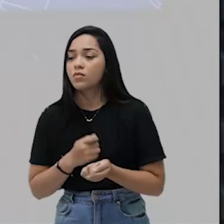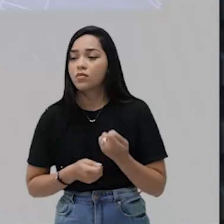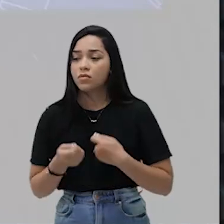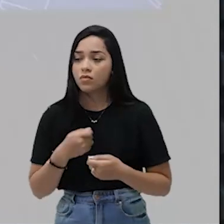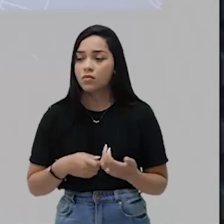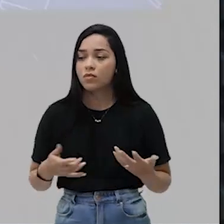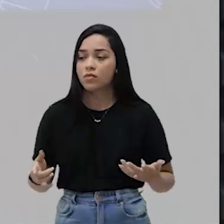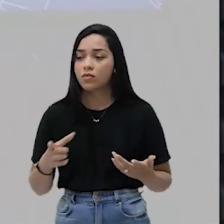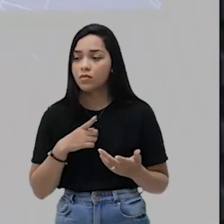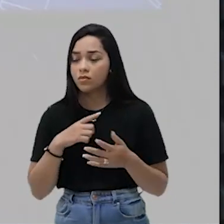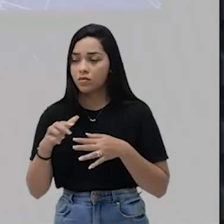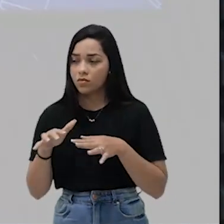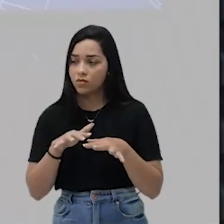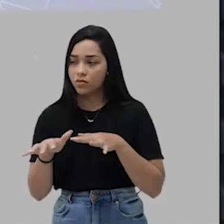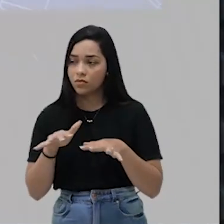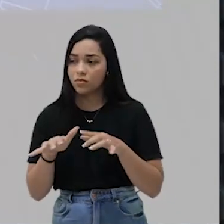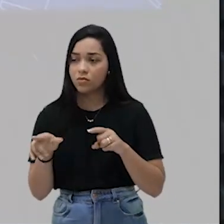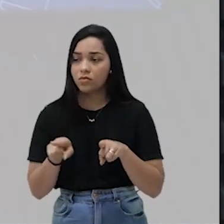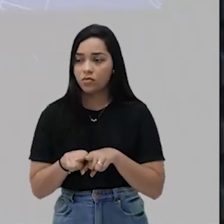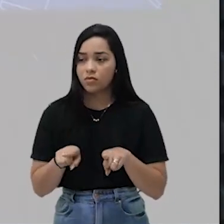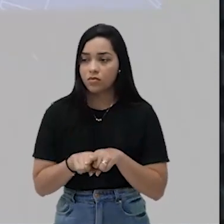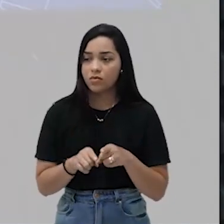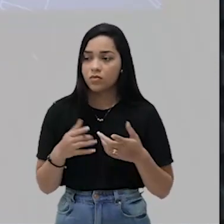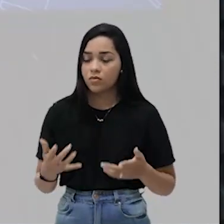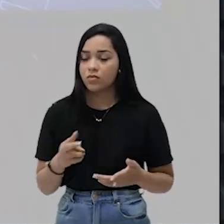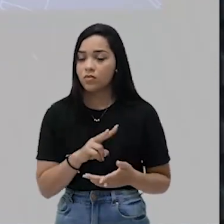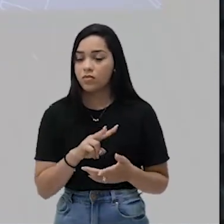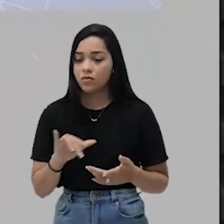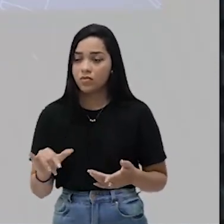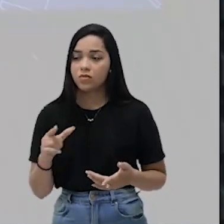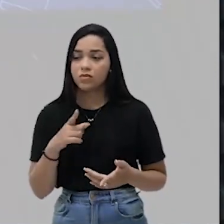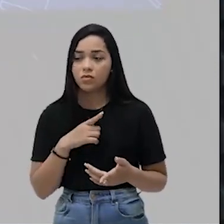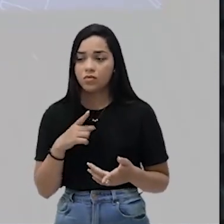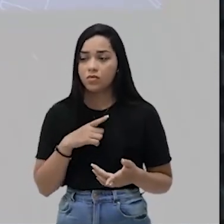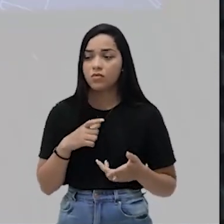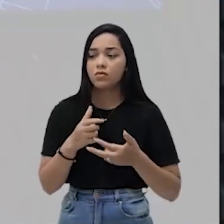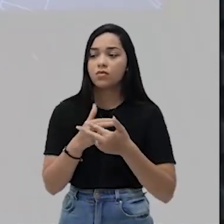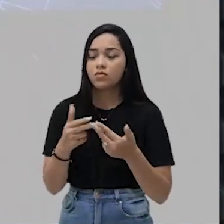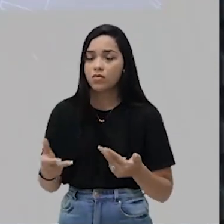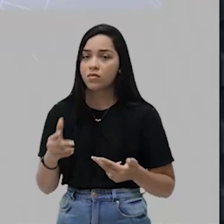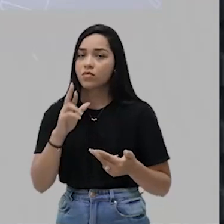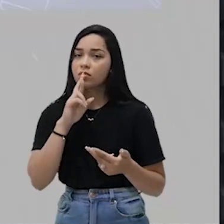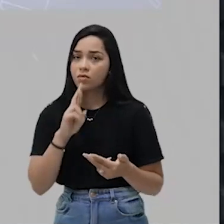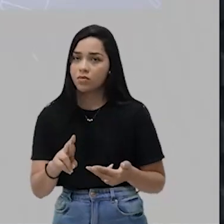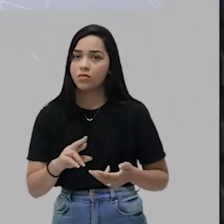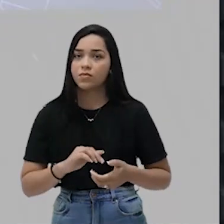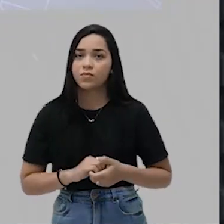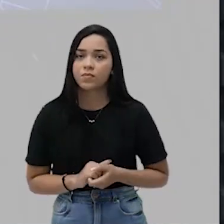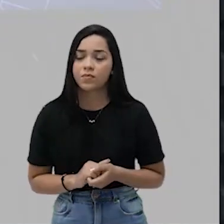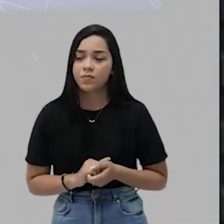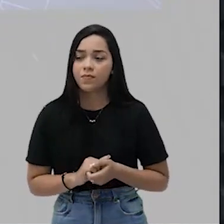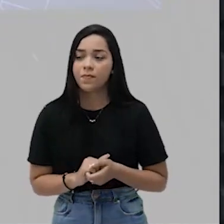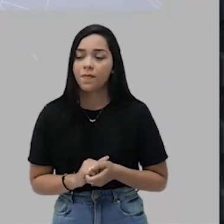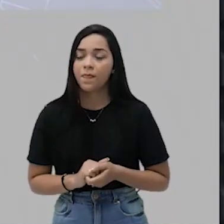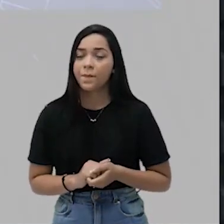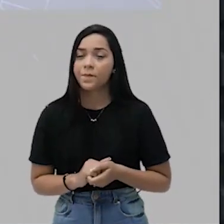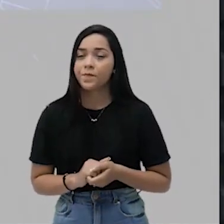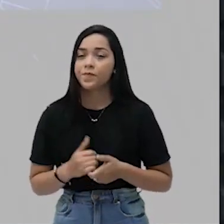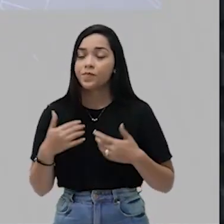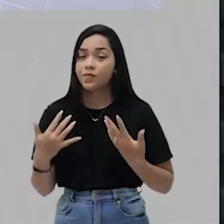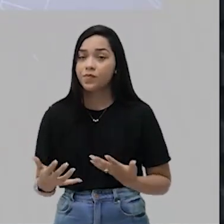na verdade, esse movimento. E um movimento que ele vai trazer diversos resultados para a Europa.